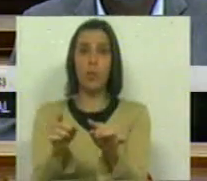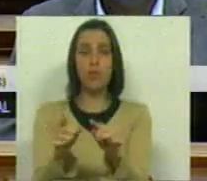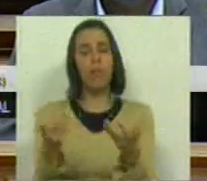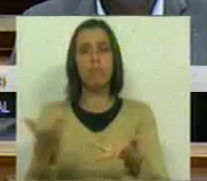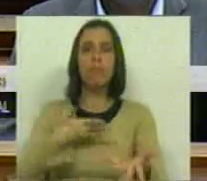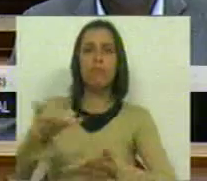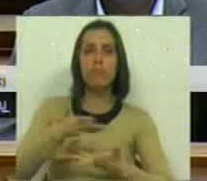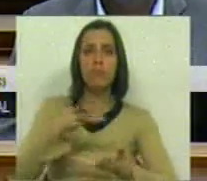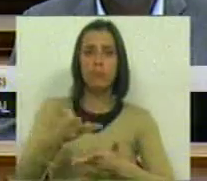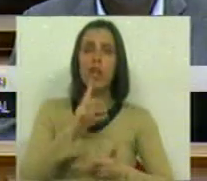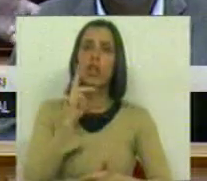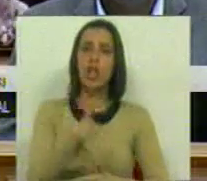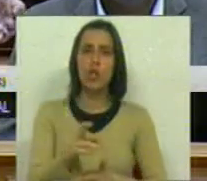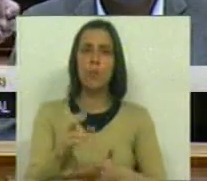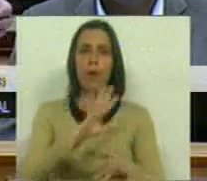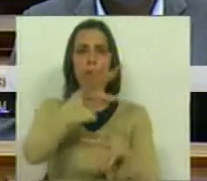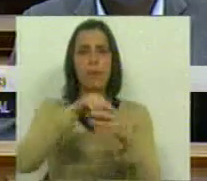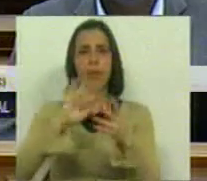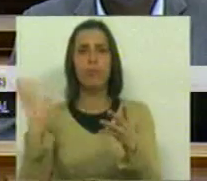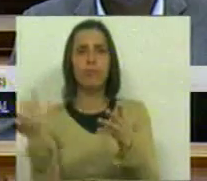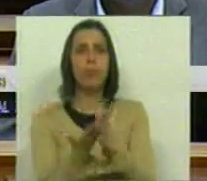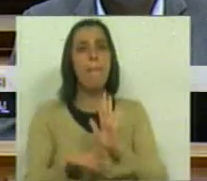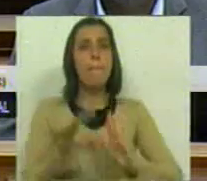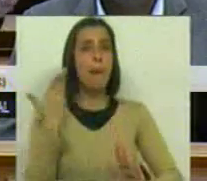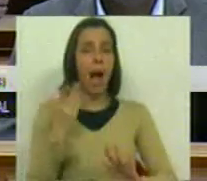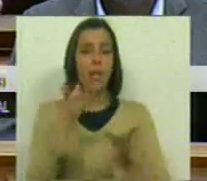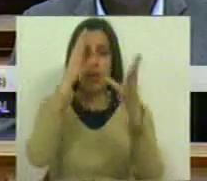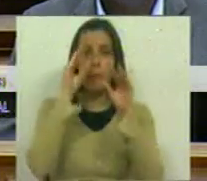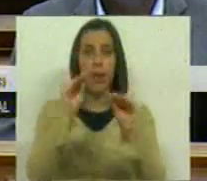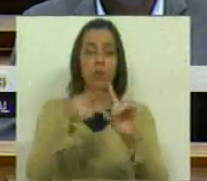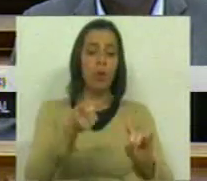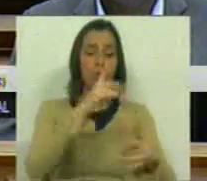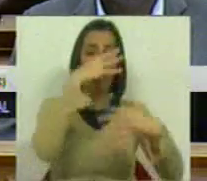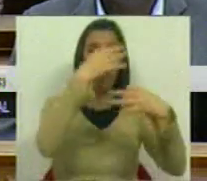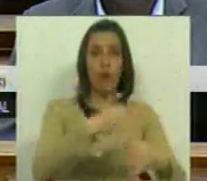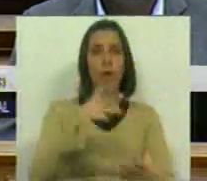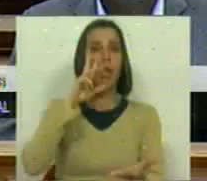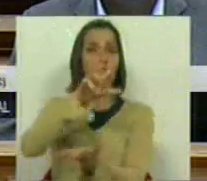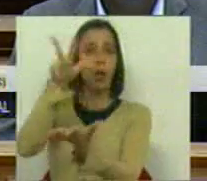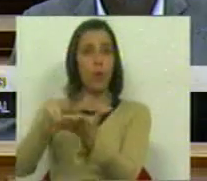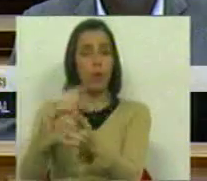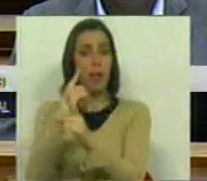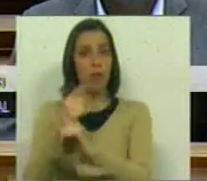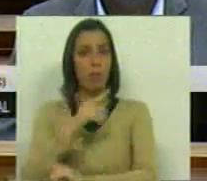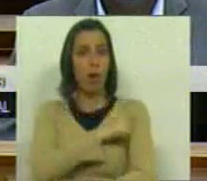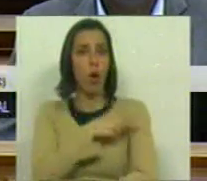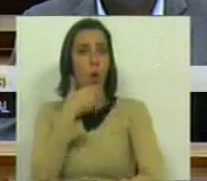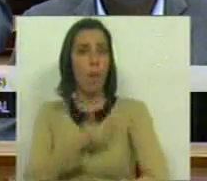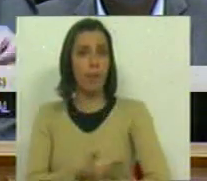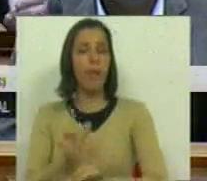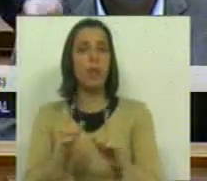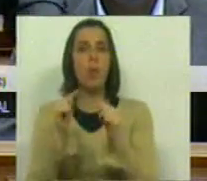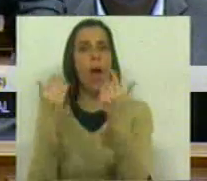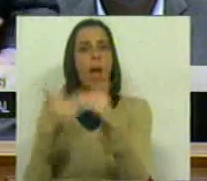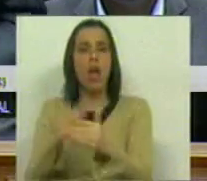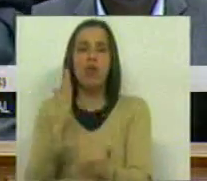que tínhamos uma resposta mais abrangente para a educação não formal e para o reconhecimento dessas competências e que não